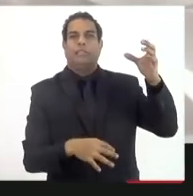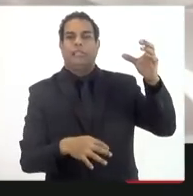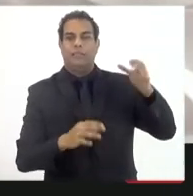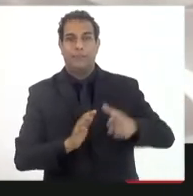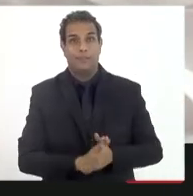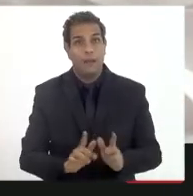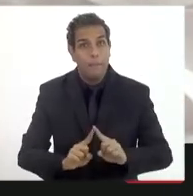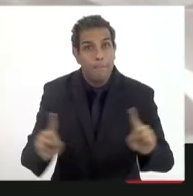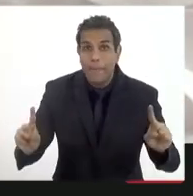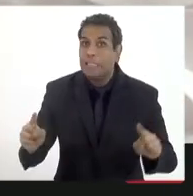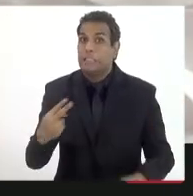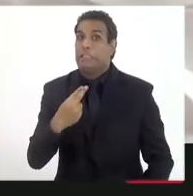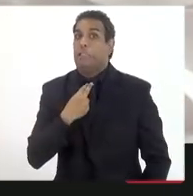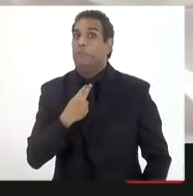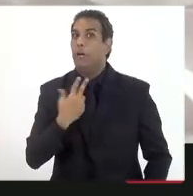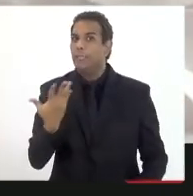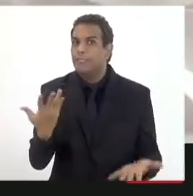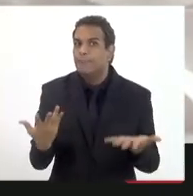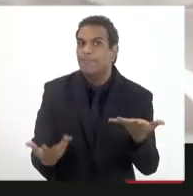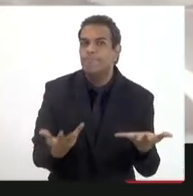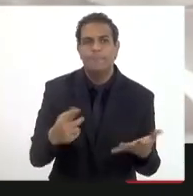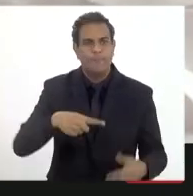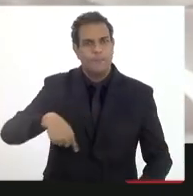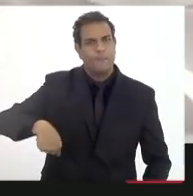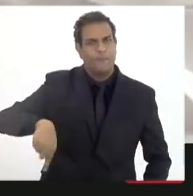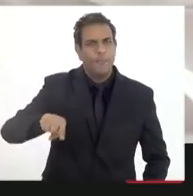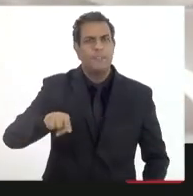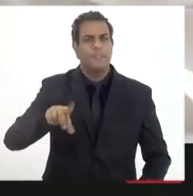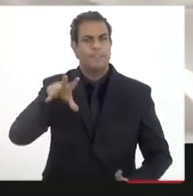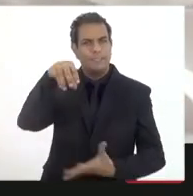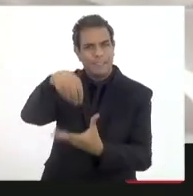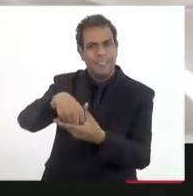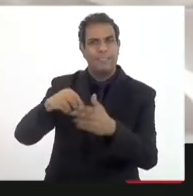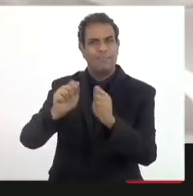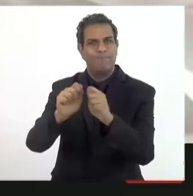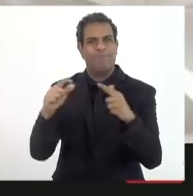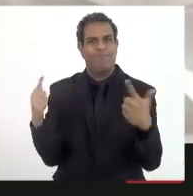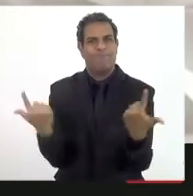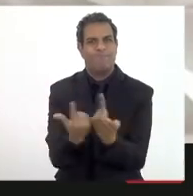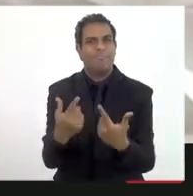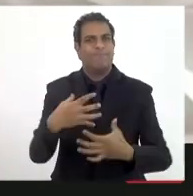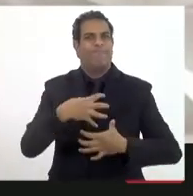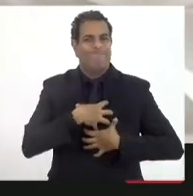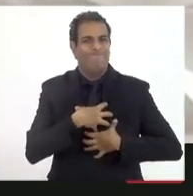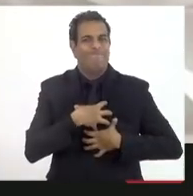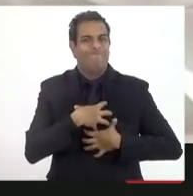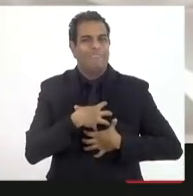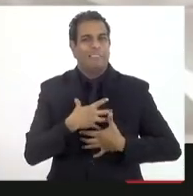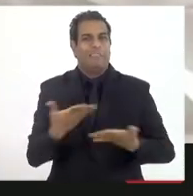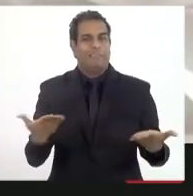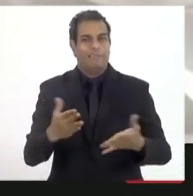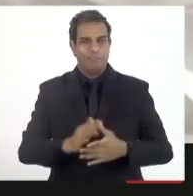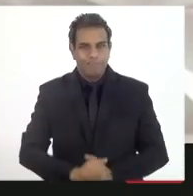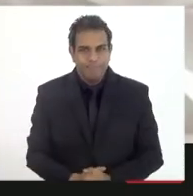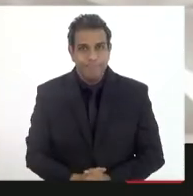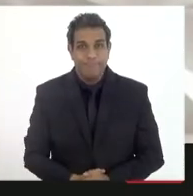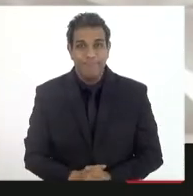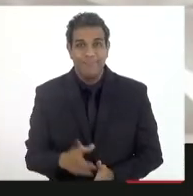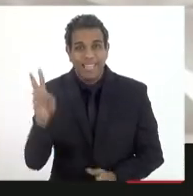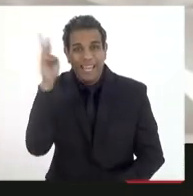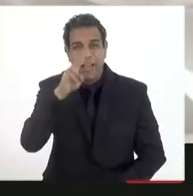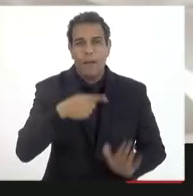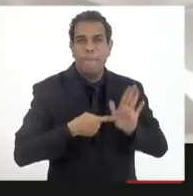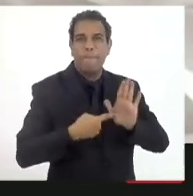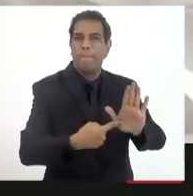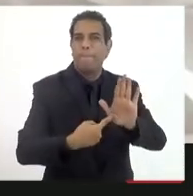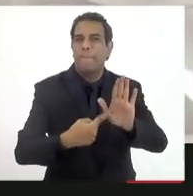podemos perder de vista, e eu acho que todos que somos do Parlamento vivenciamos isso, há um momento em que nós apresentamos uma